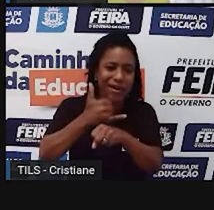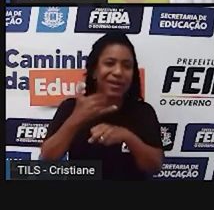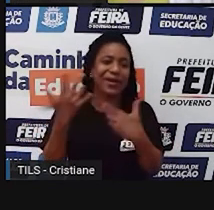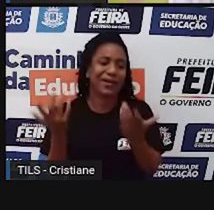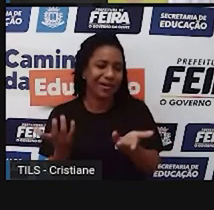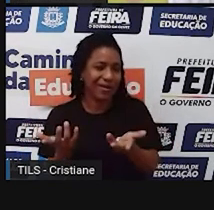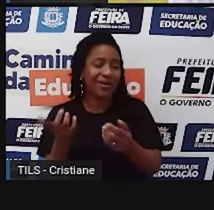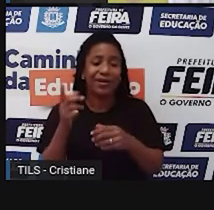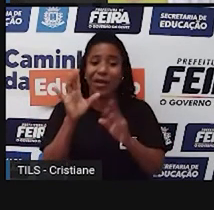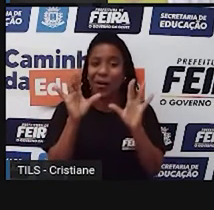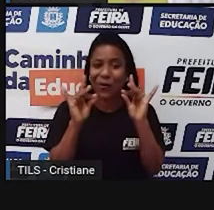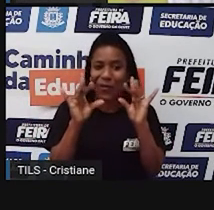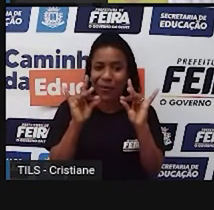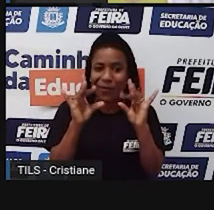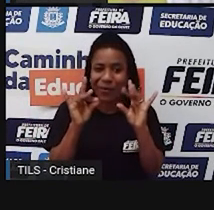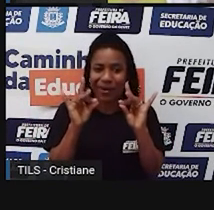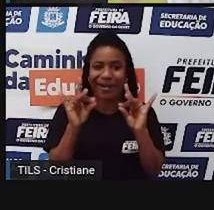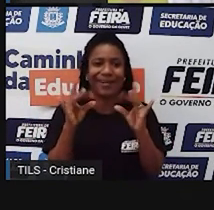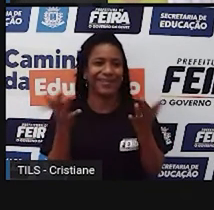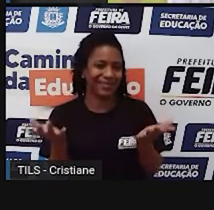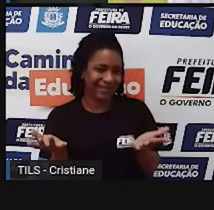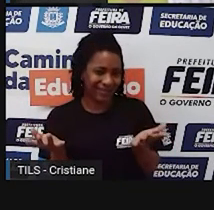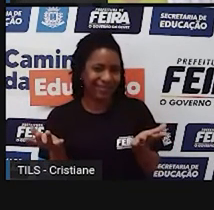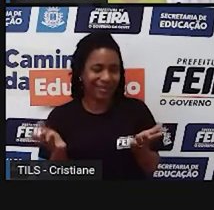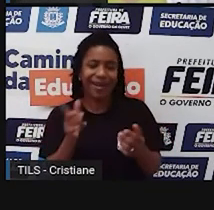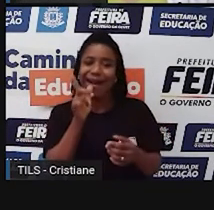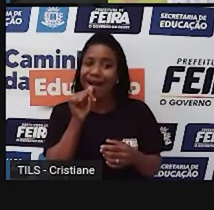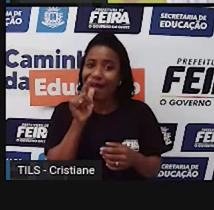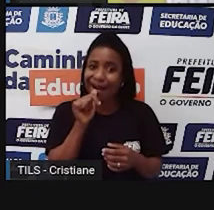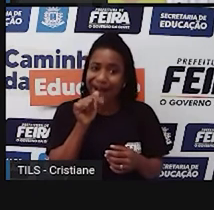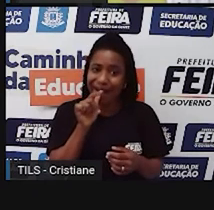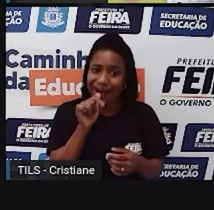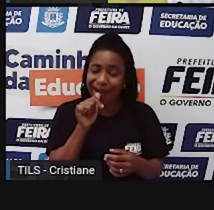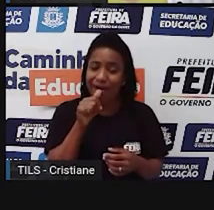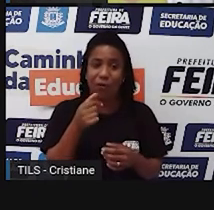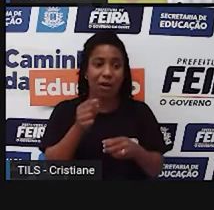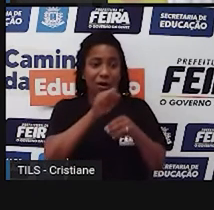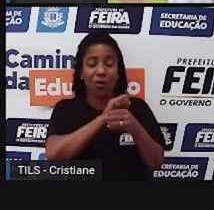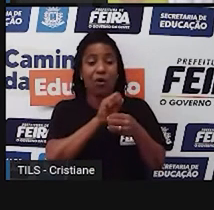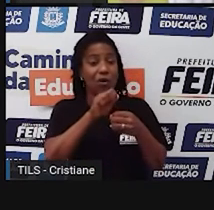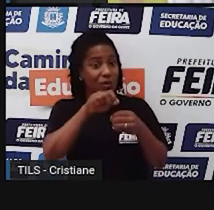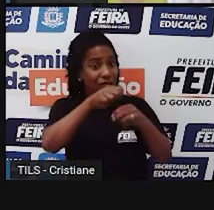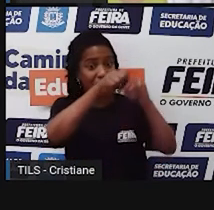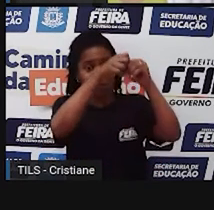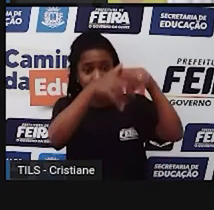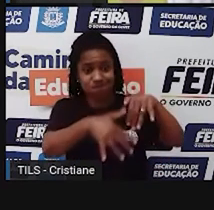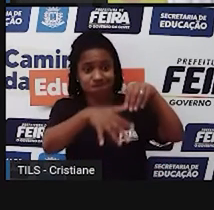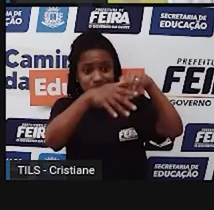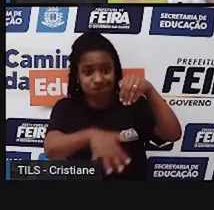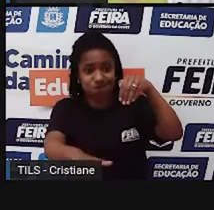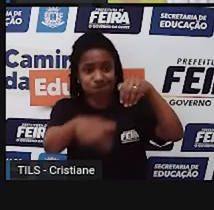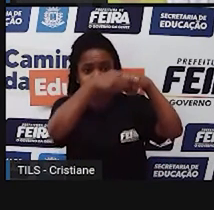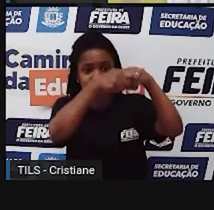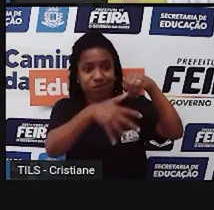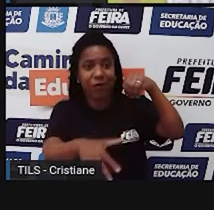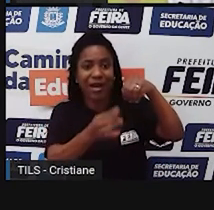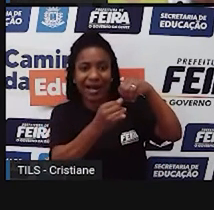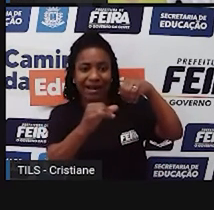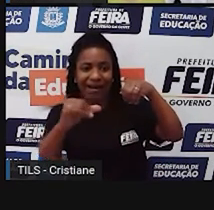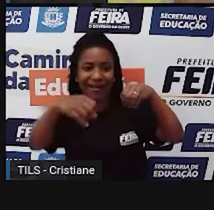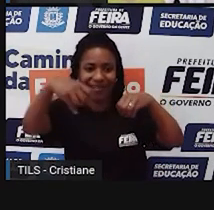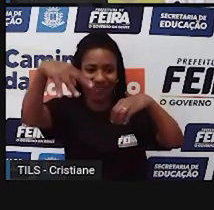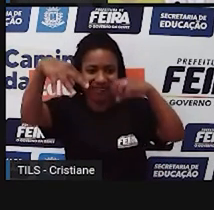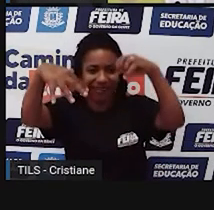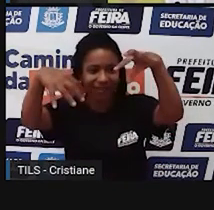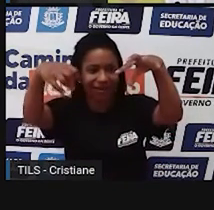se é o látex, não importa se é a própria água na geração de energia, eu tiro da natureza. Mas,